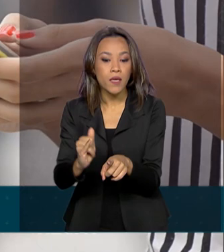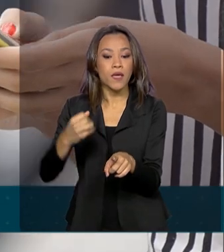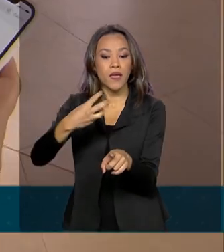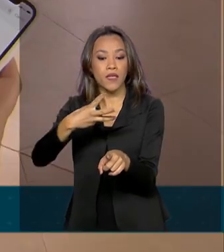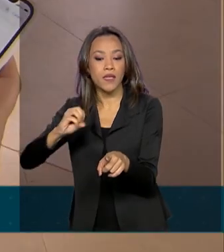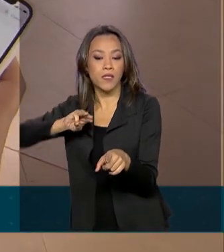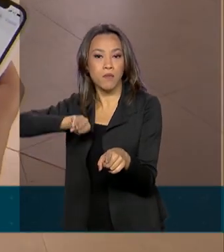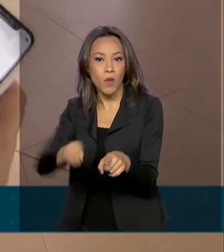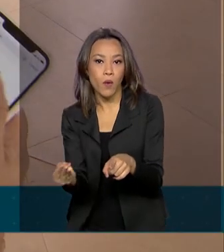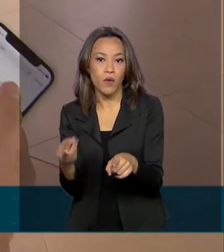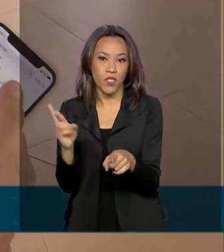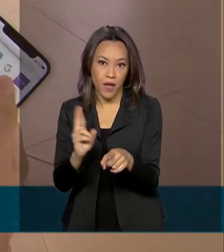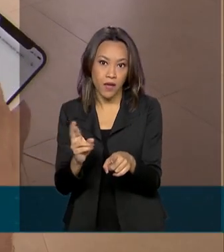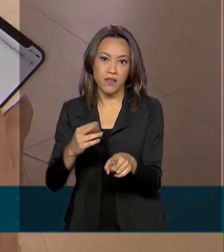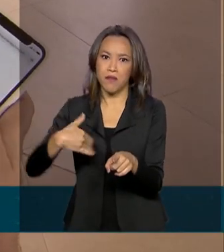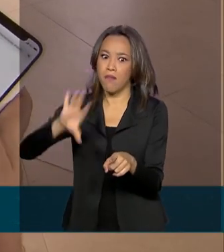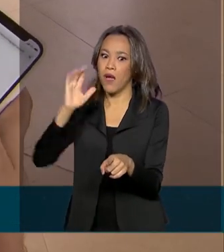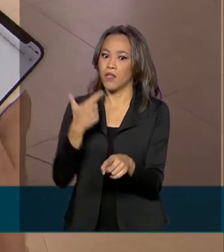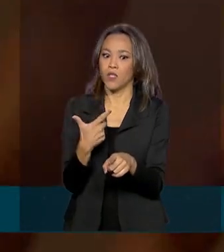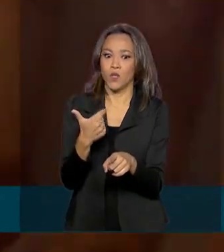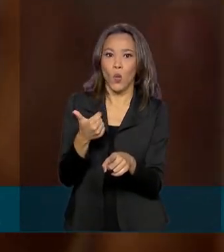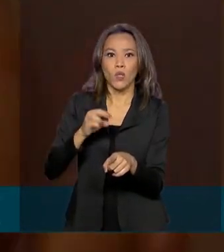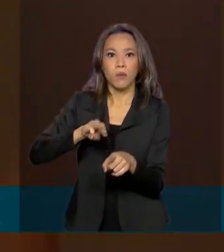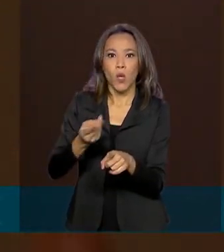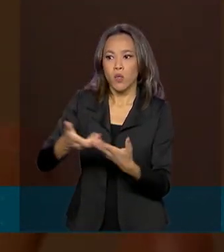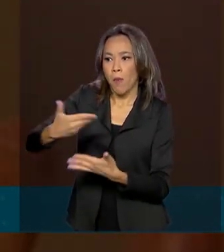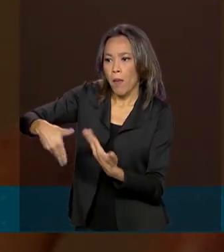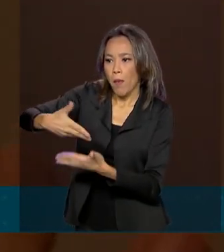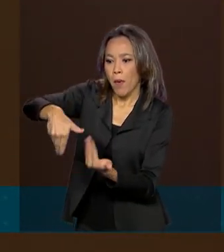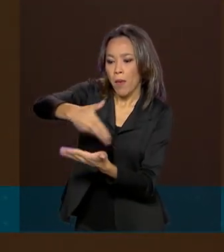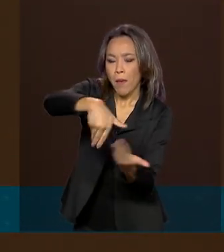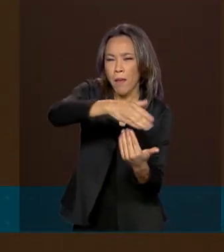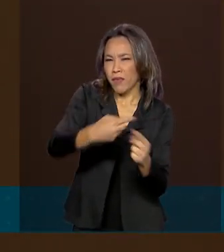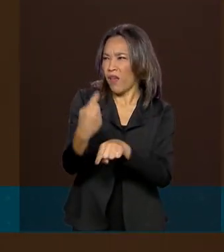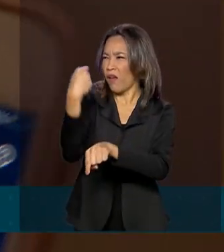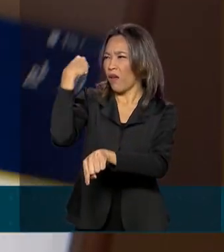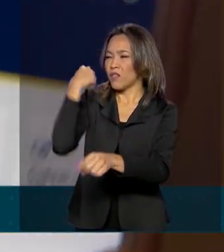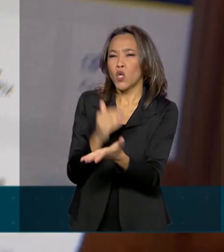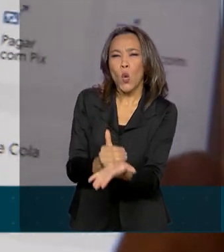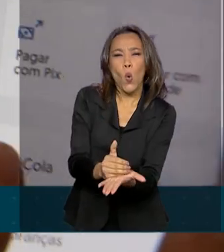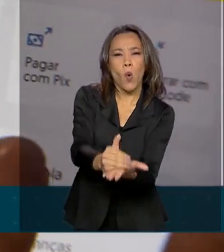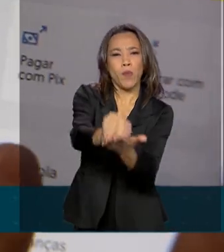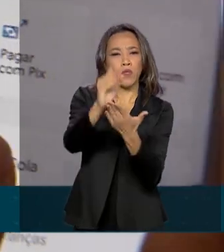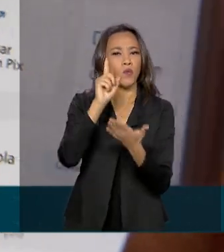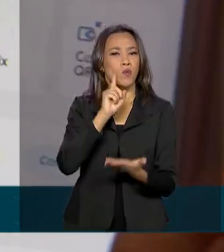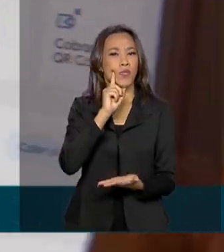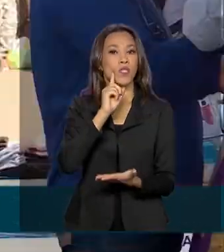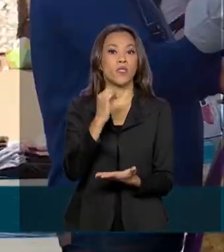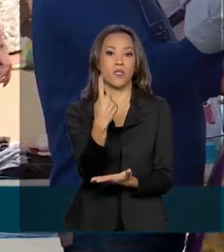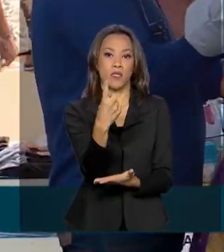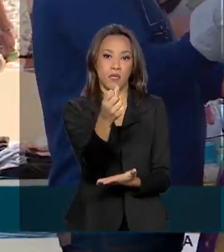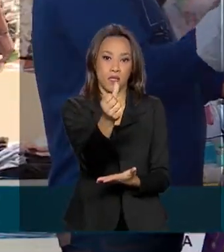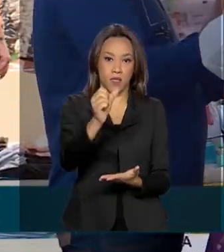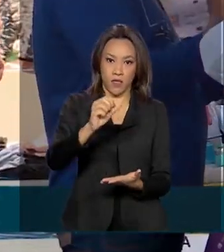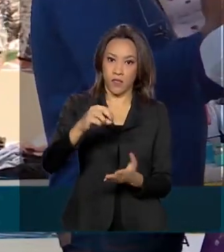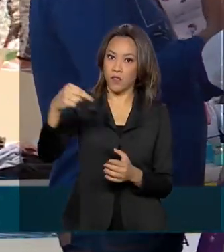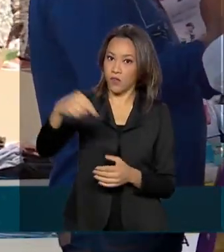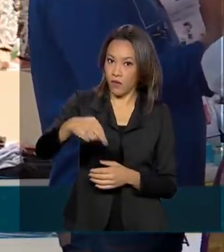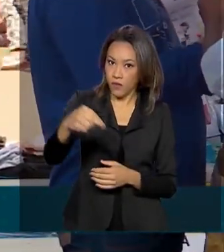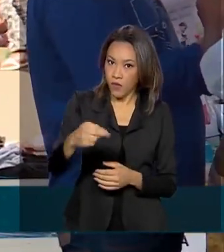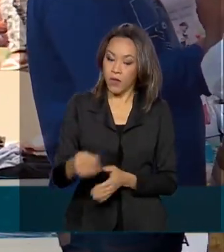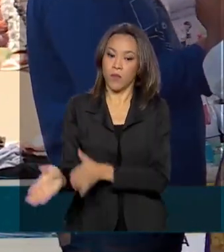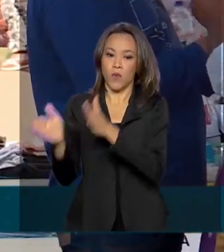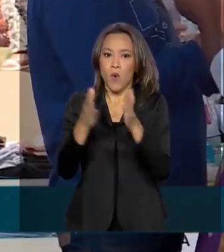mais de 12 milhões de transações financeiras desde quando começou a operar no dia 16 de novembro. A quantidade